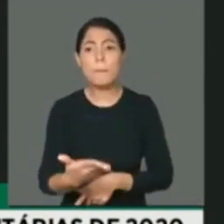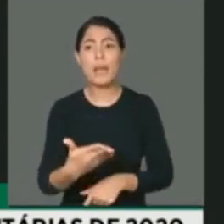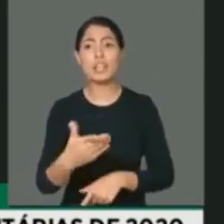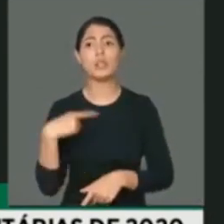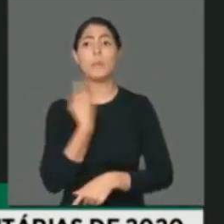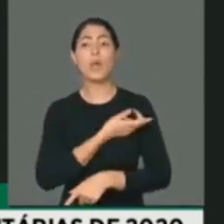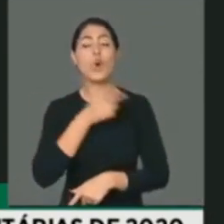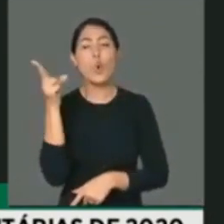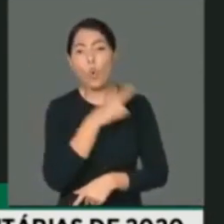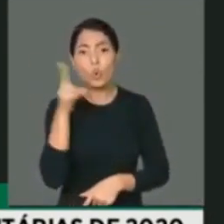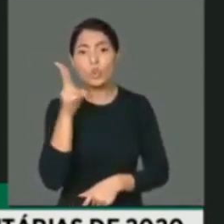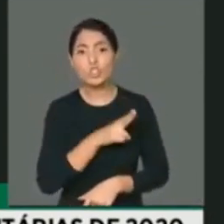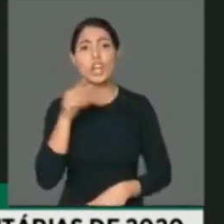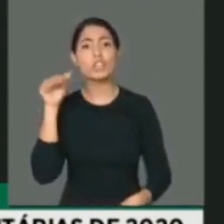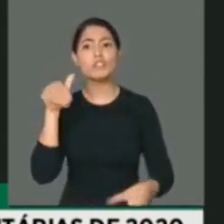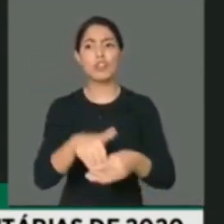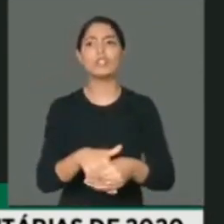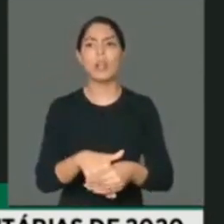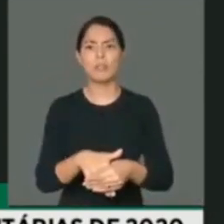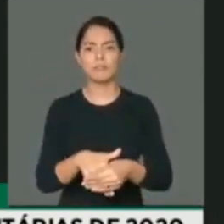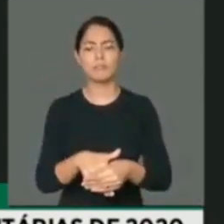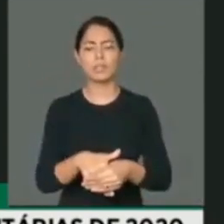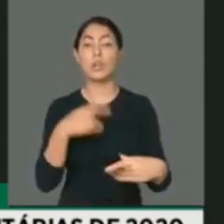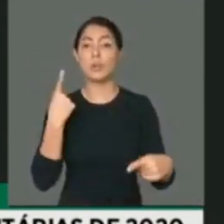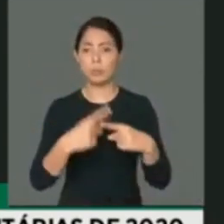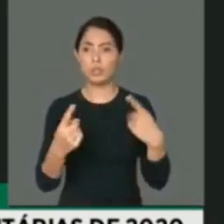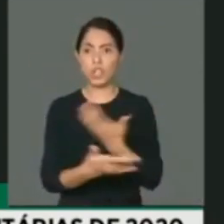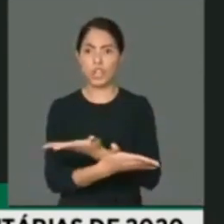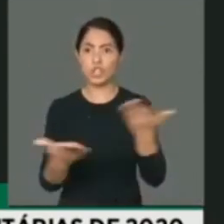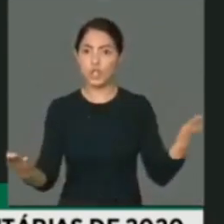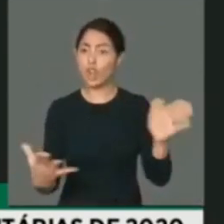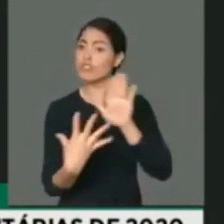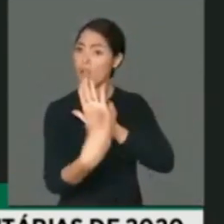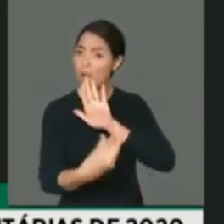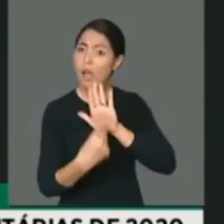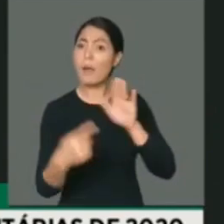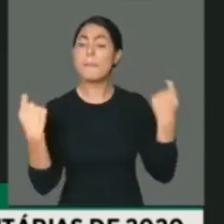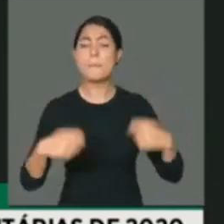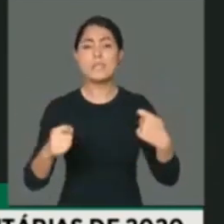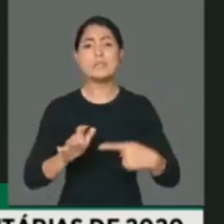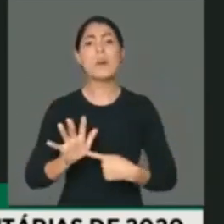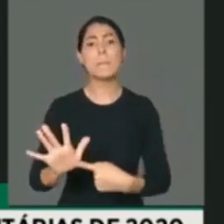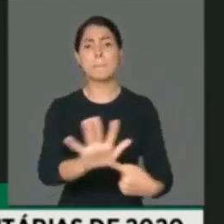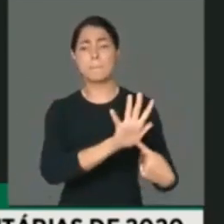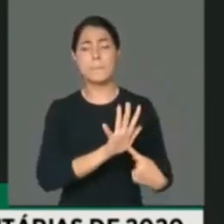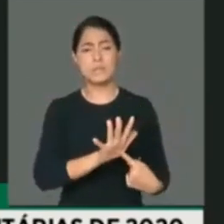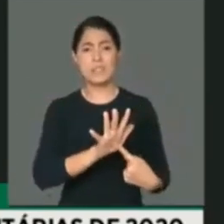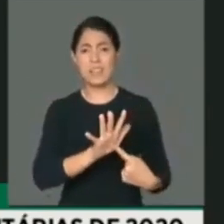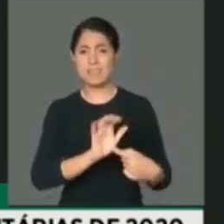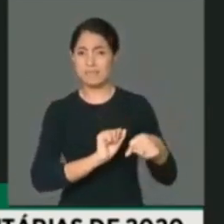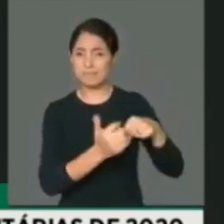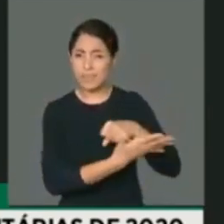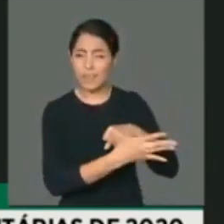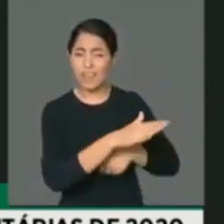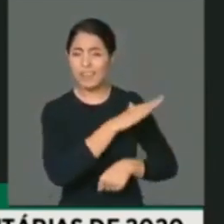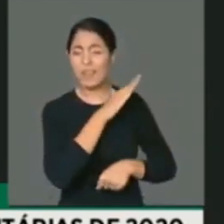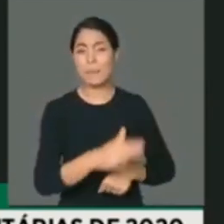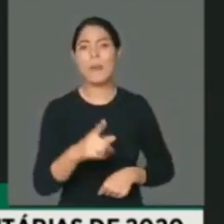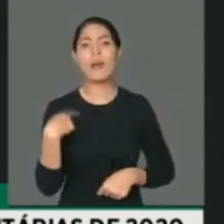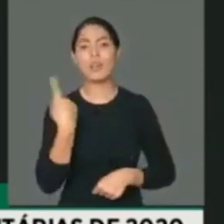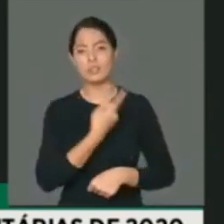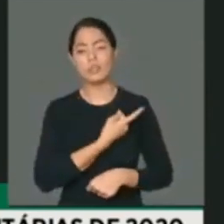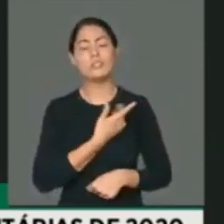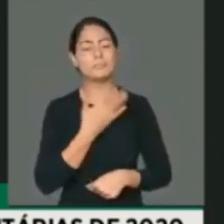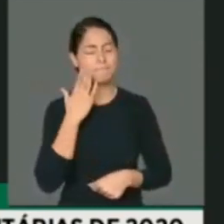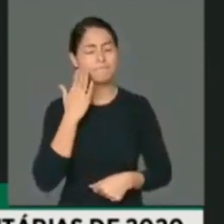com urgência para que possamos estar fazendo, dando o exemplo e saindo dessa crise o mais breve possível com os danos